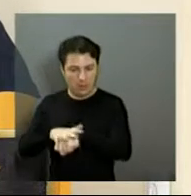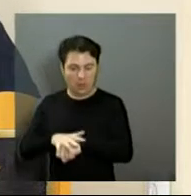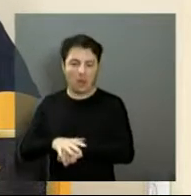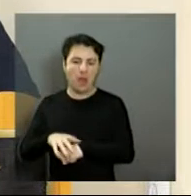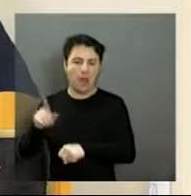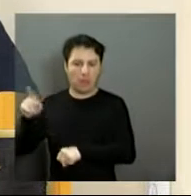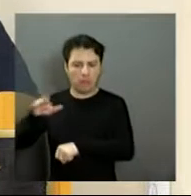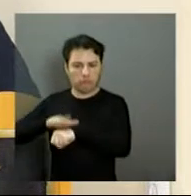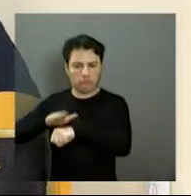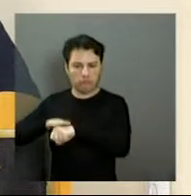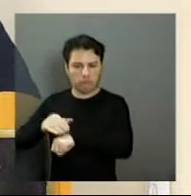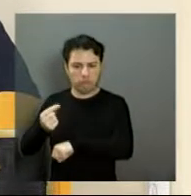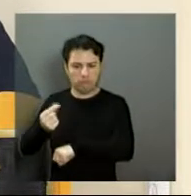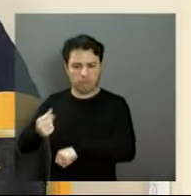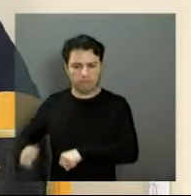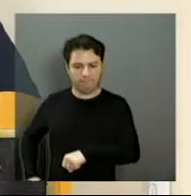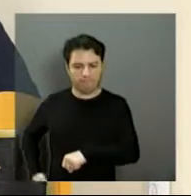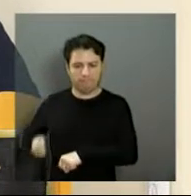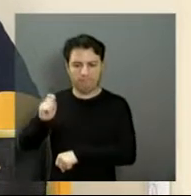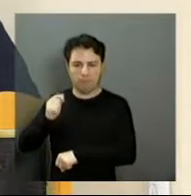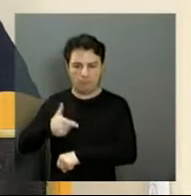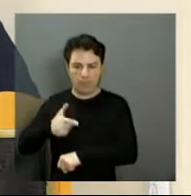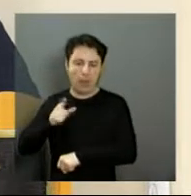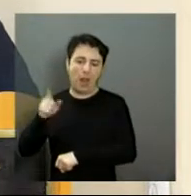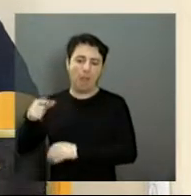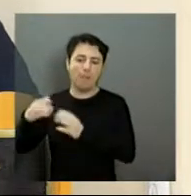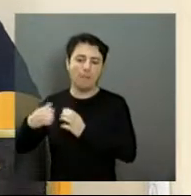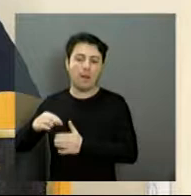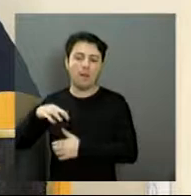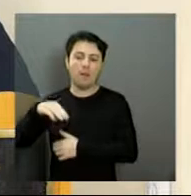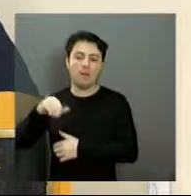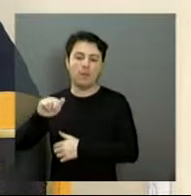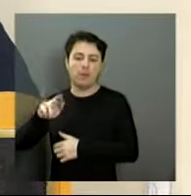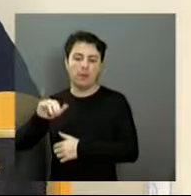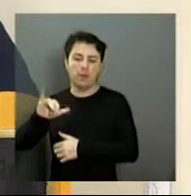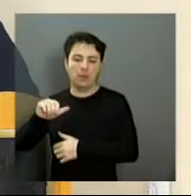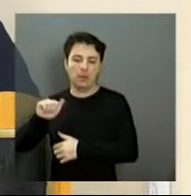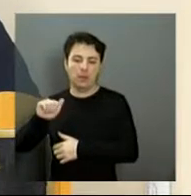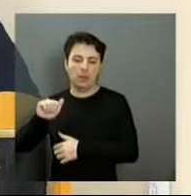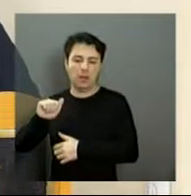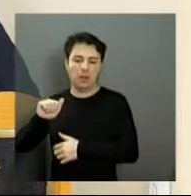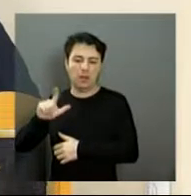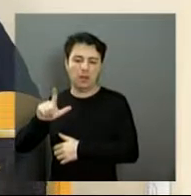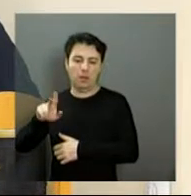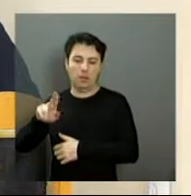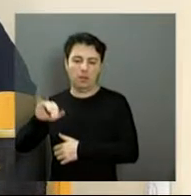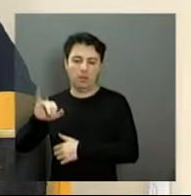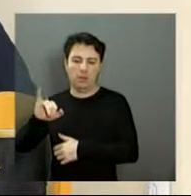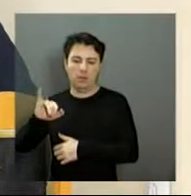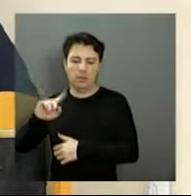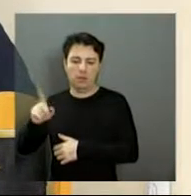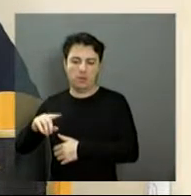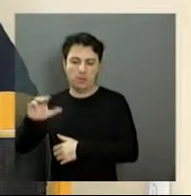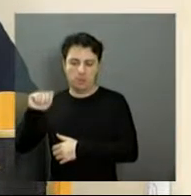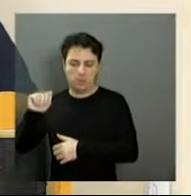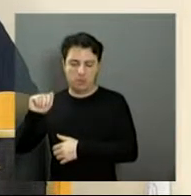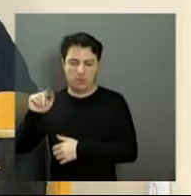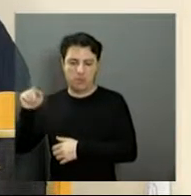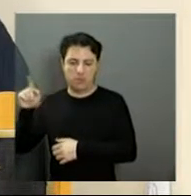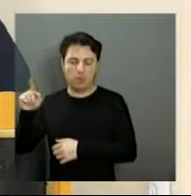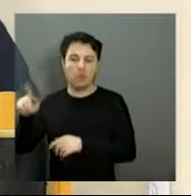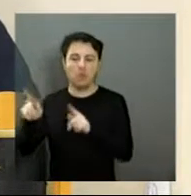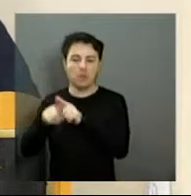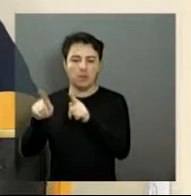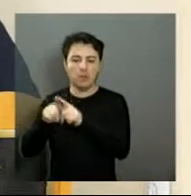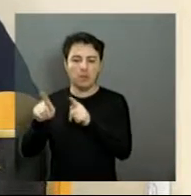da própria população daquele bairro do Mar e a Luísa, plantio de grama, é um projeto de construir uma praça, e essa piscina de